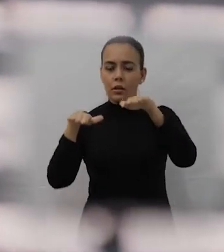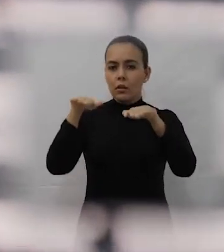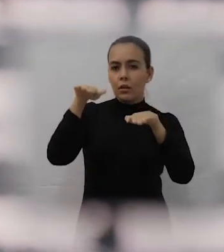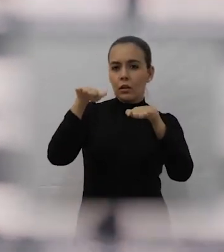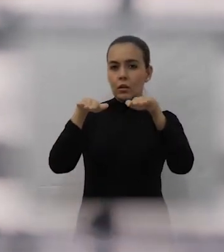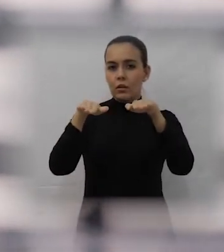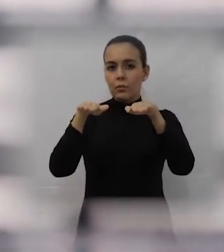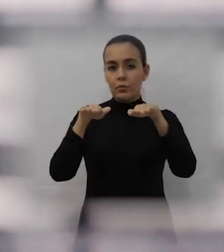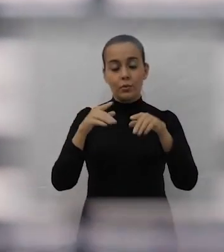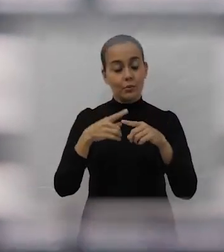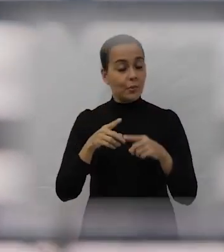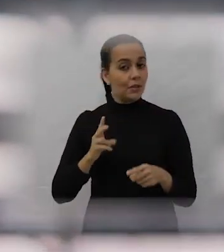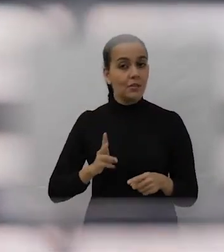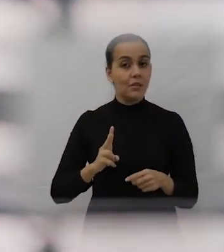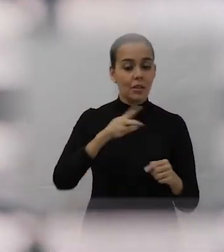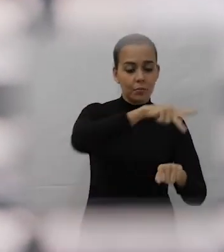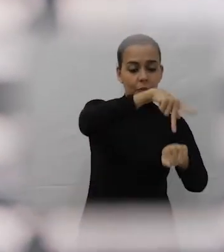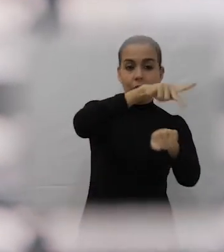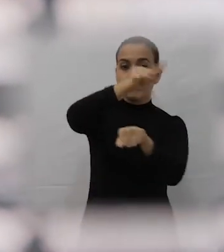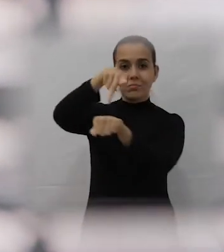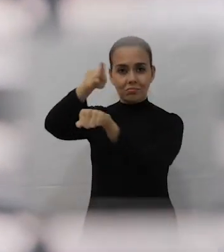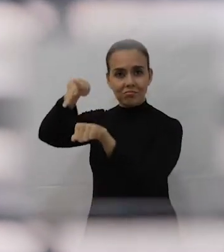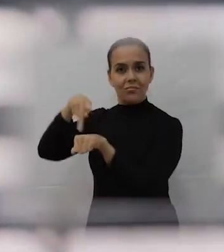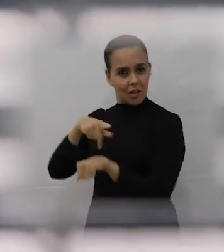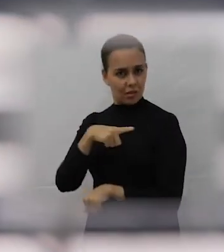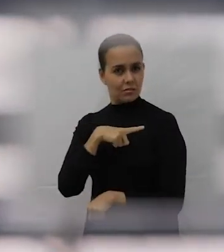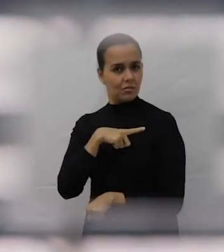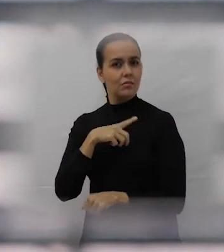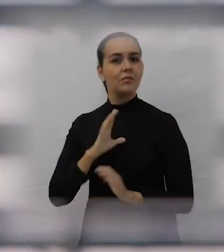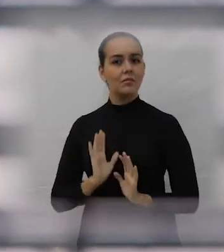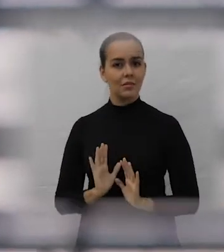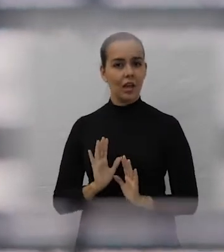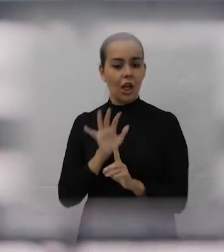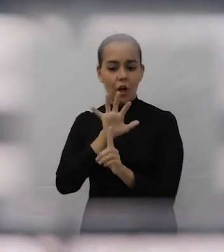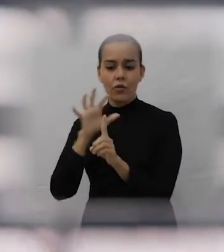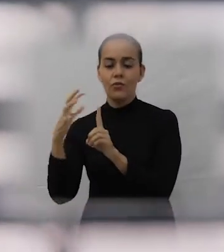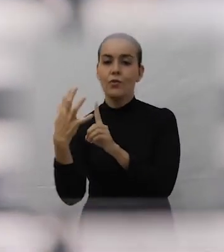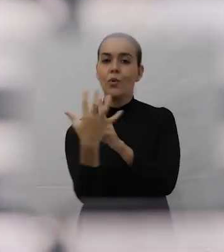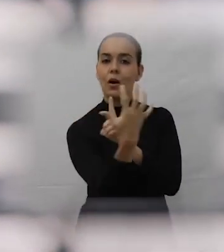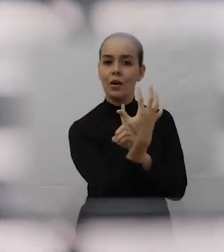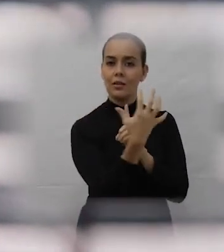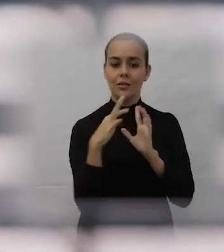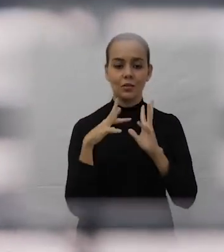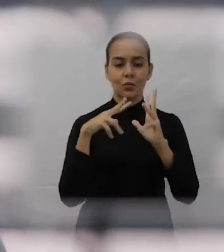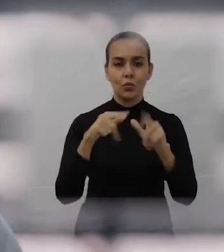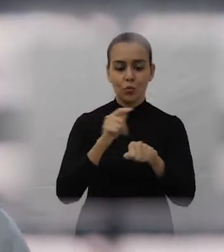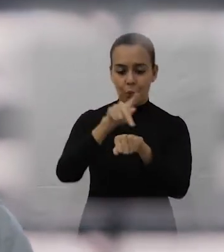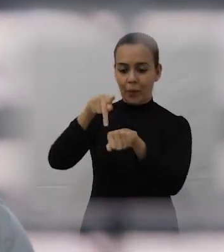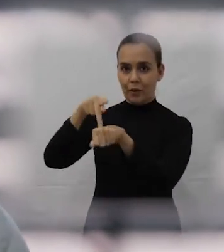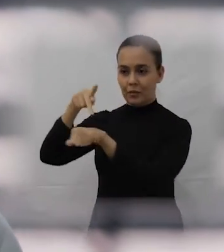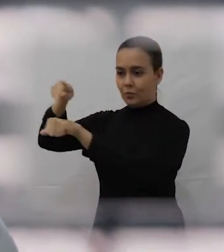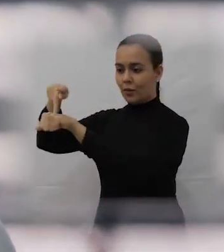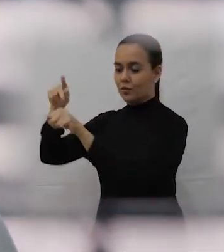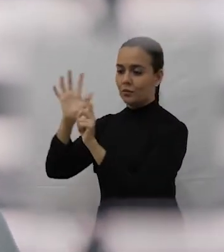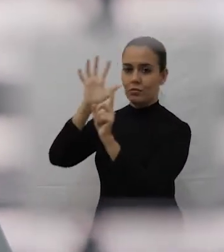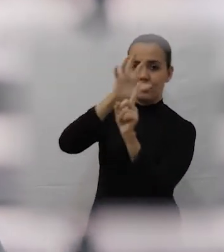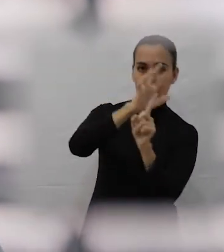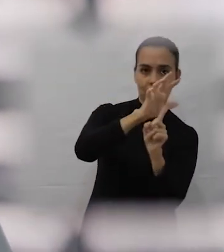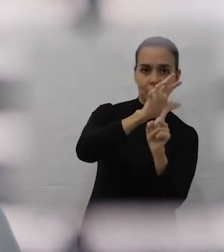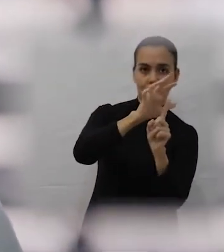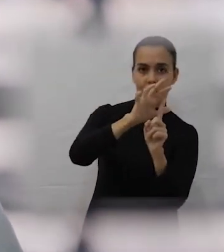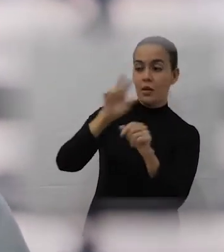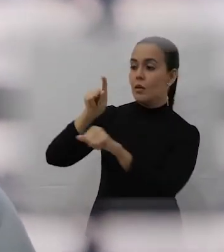gente aqui no Ocidente não consegue entender, a maioria das pessoas, que existe uma cultura belíssima na China, na Índia e nos países